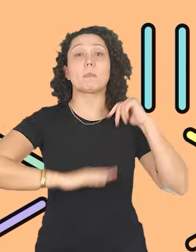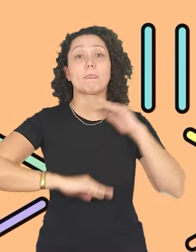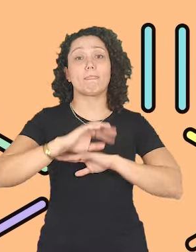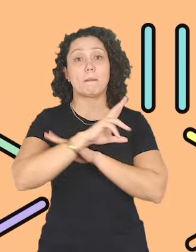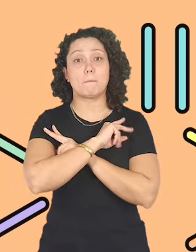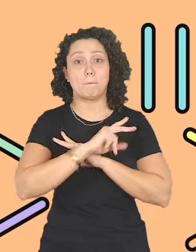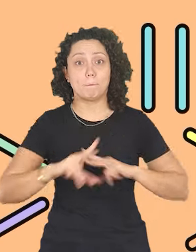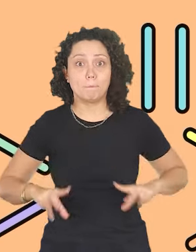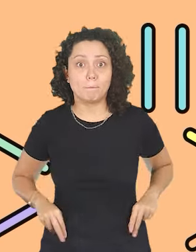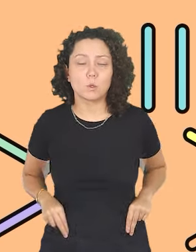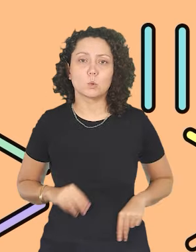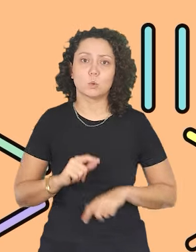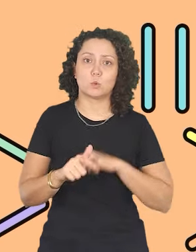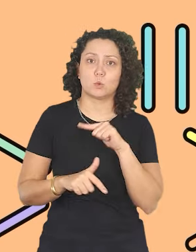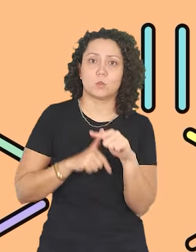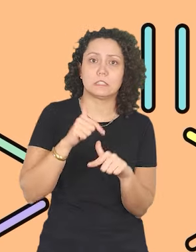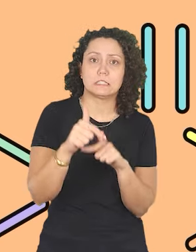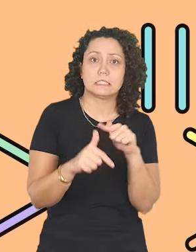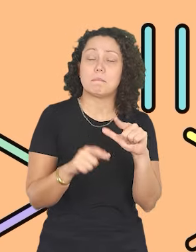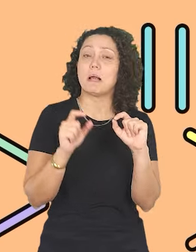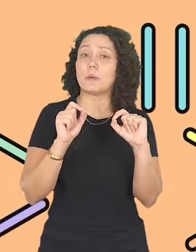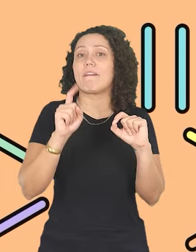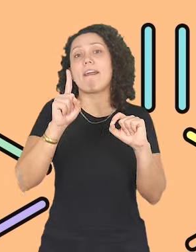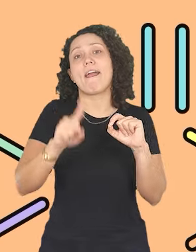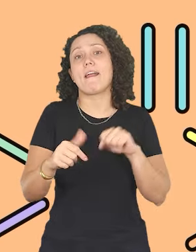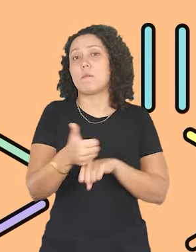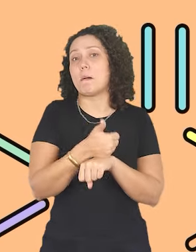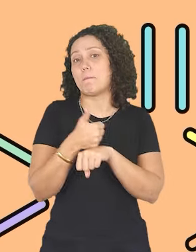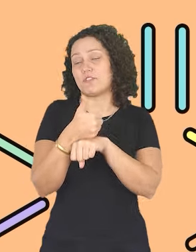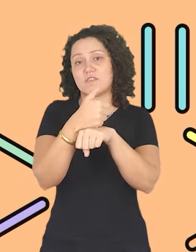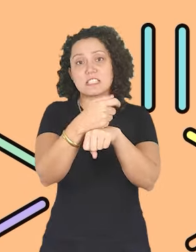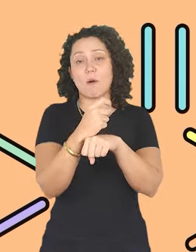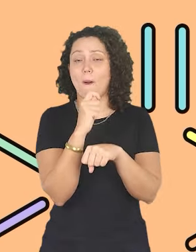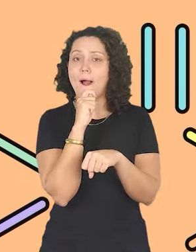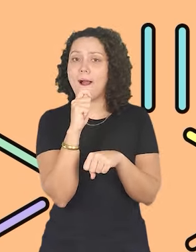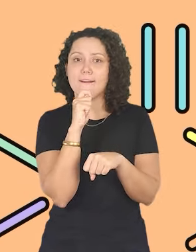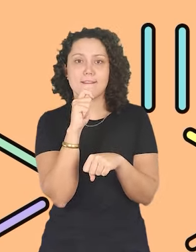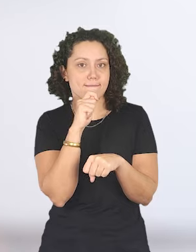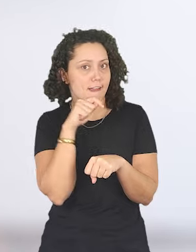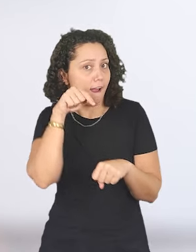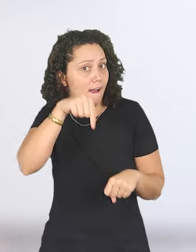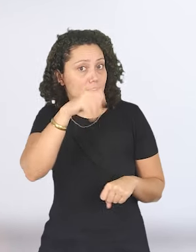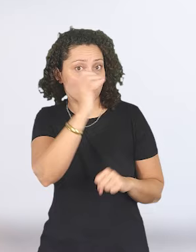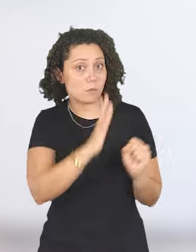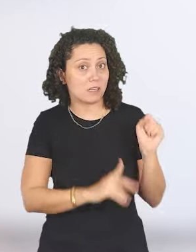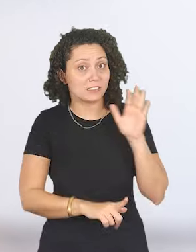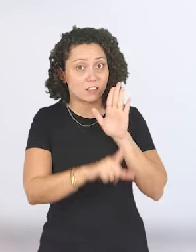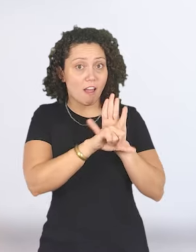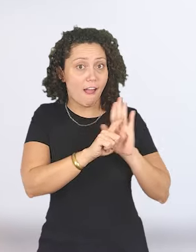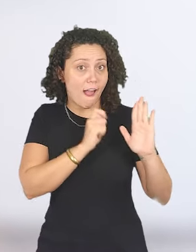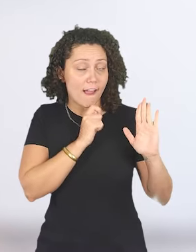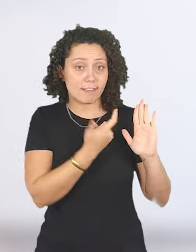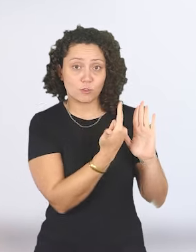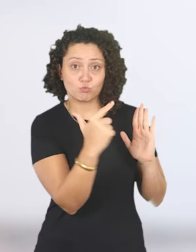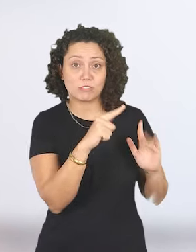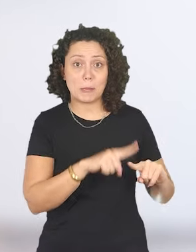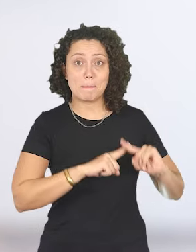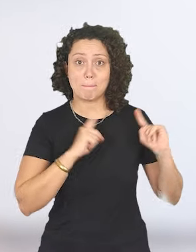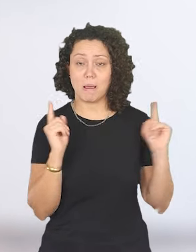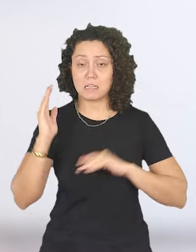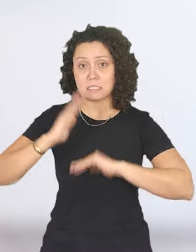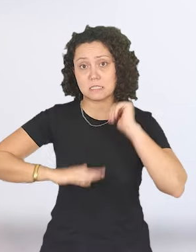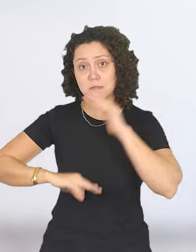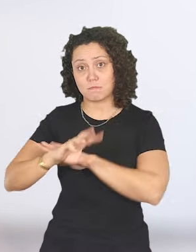ofício do produtor é uma profissão que ainda não é regulamentada no Brasil, mas o